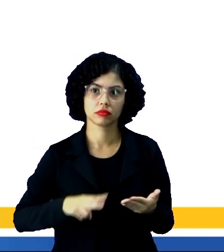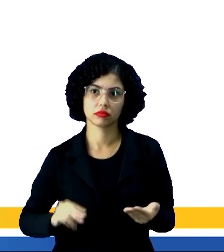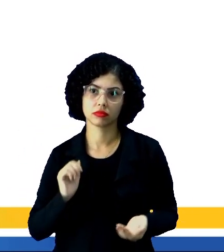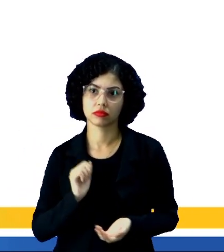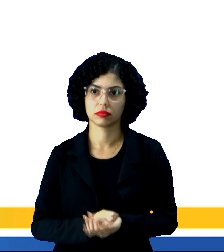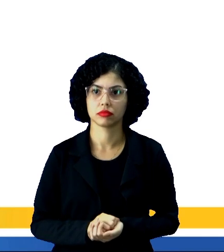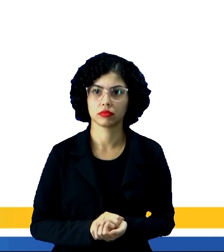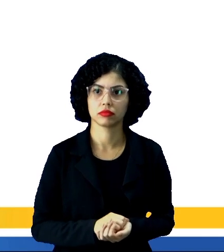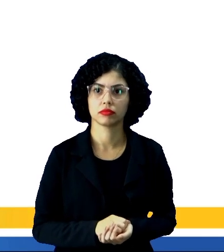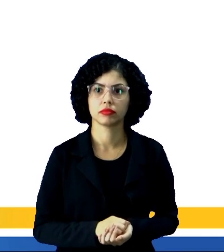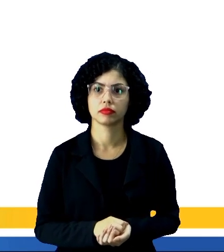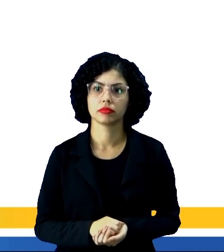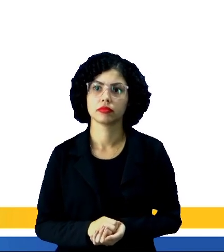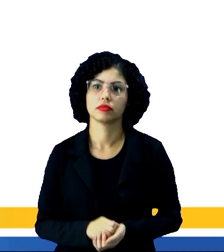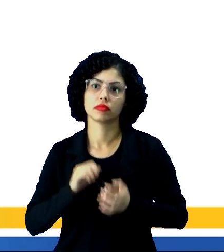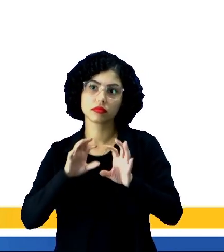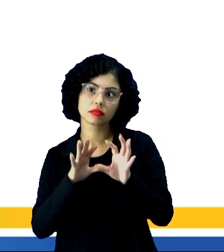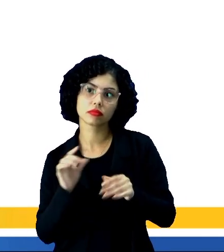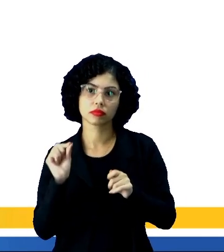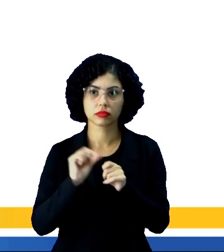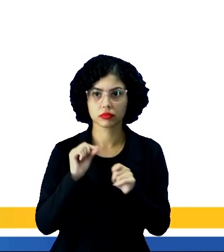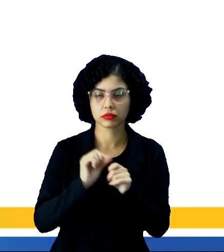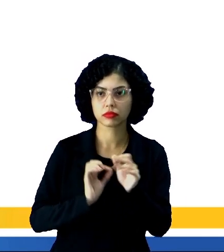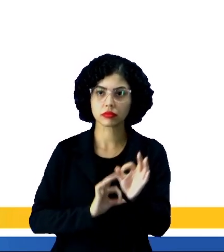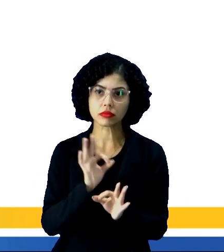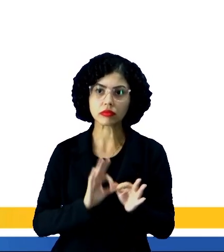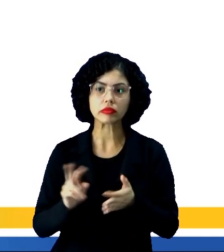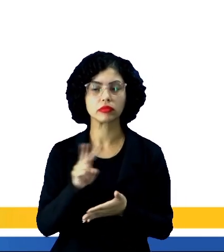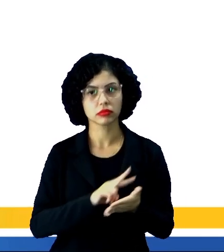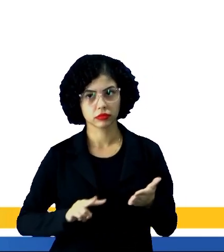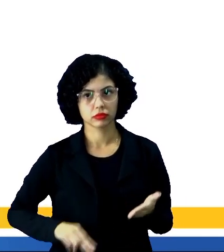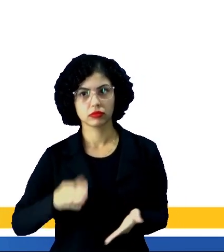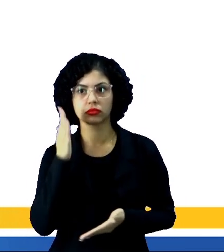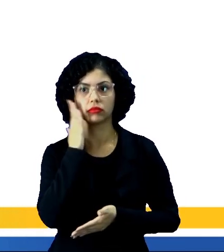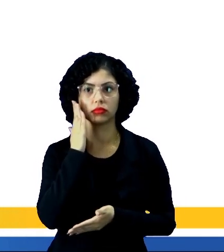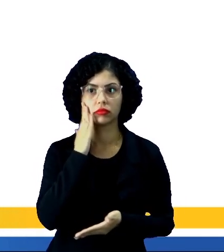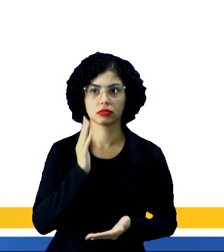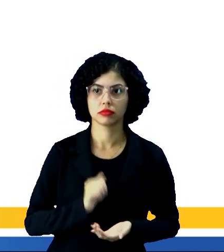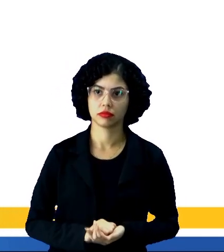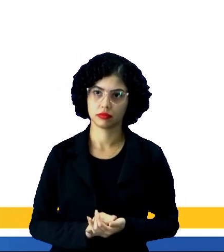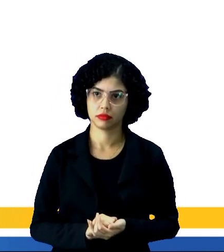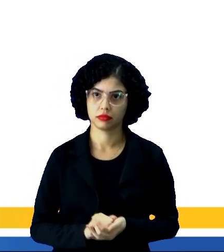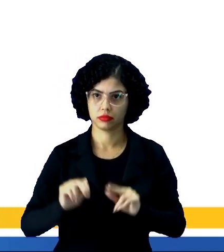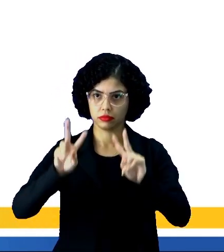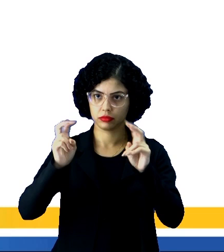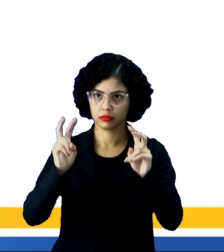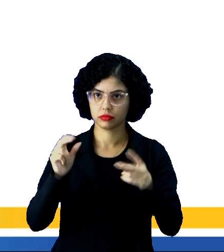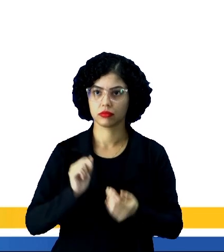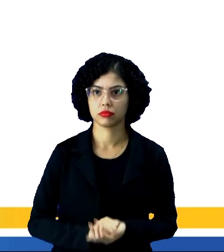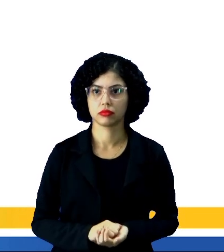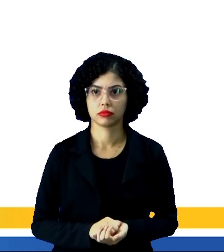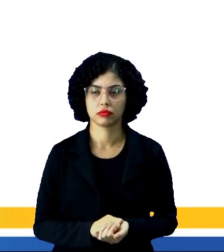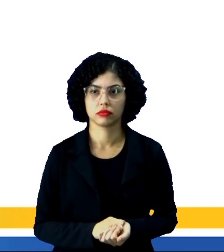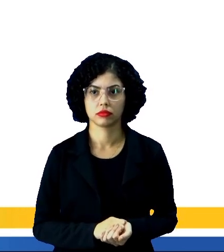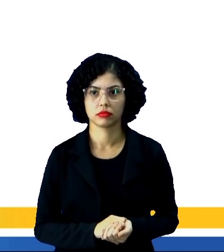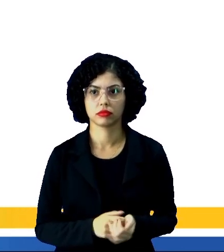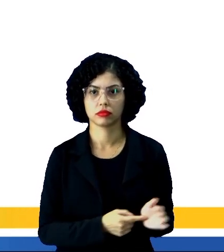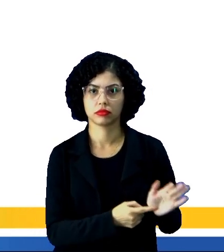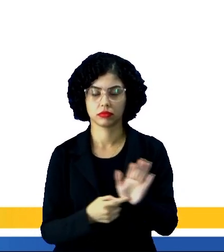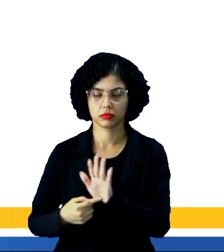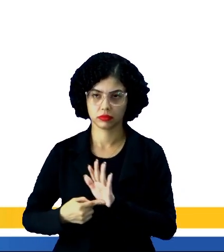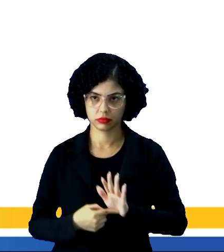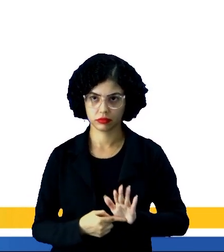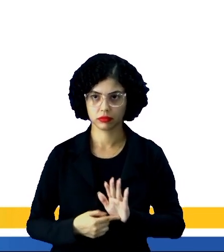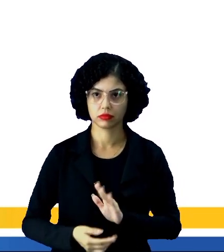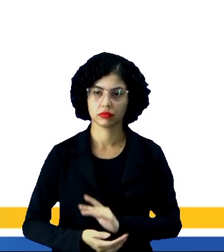direcionar a leitura. Essa é uma forma de se preparar para a leitura e entender brevemente os